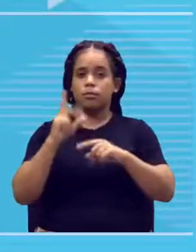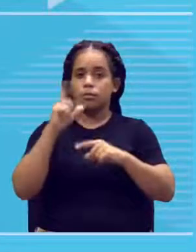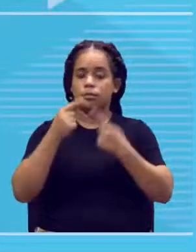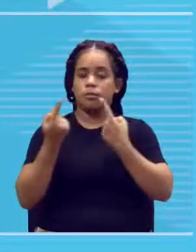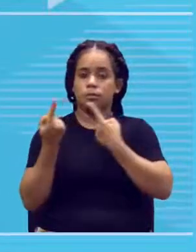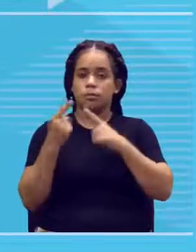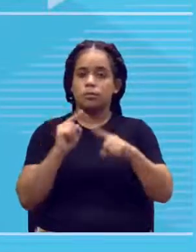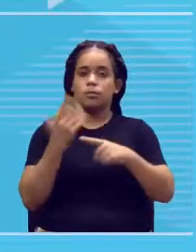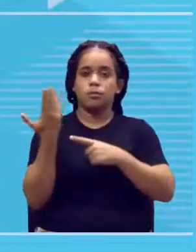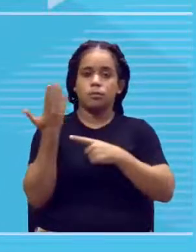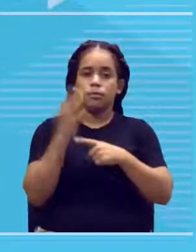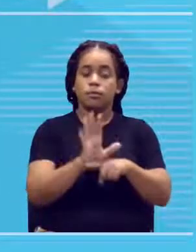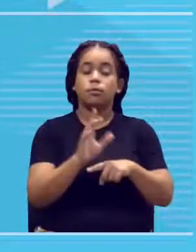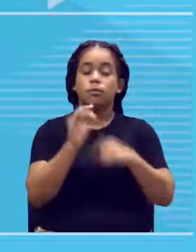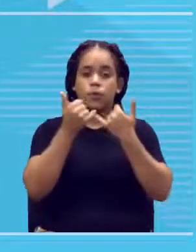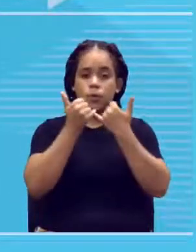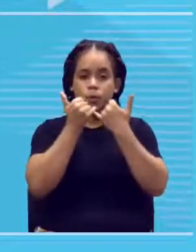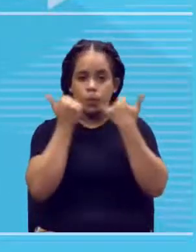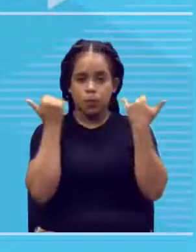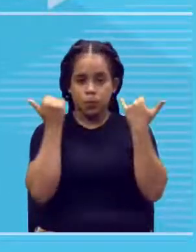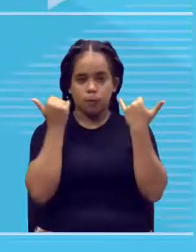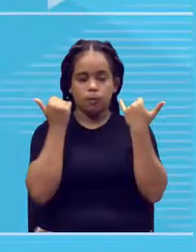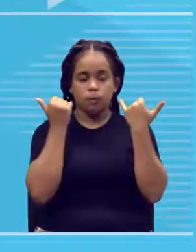ou seja, do lábio fino.